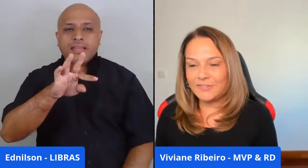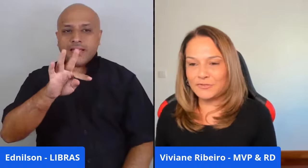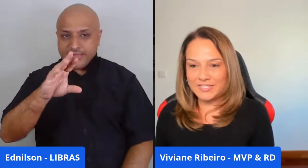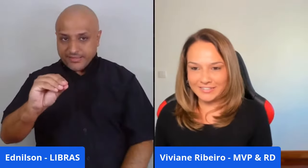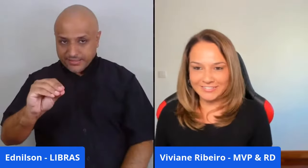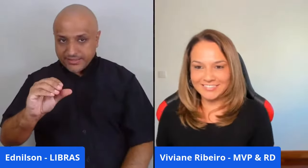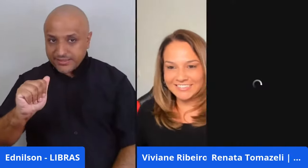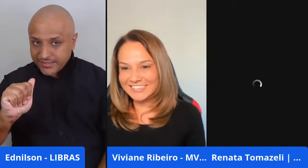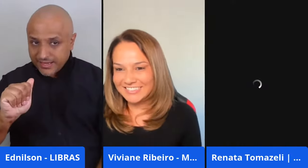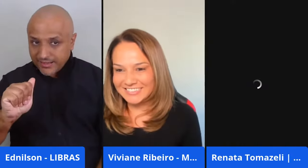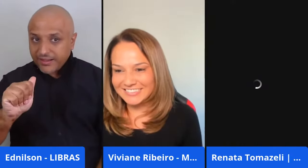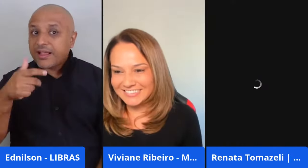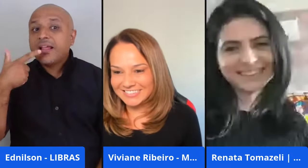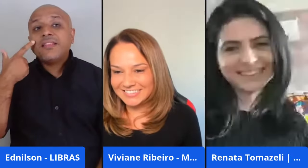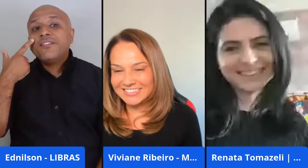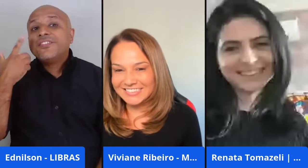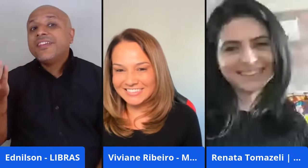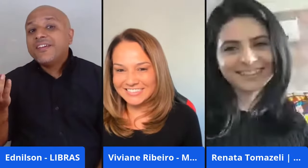cadê você?